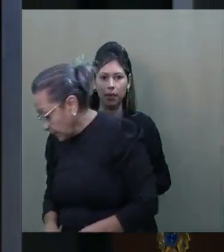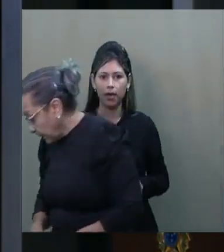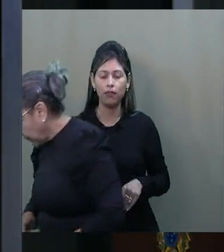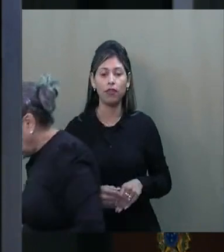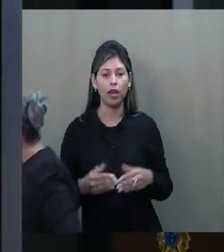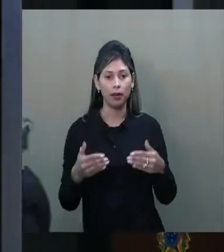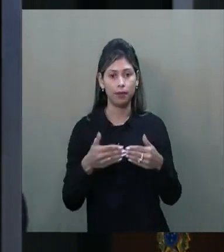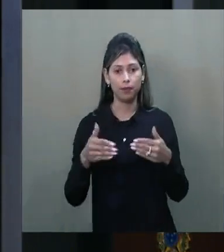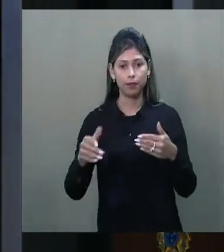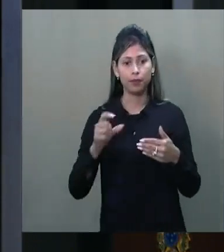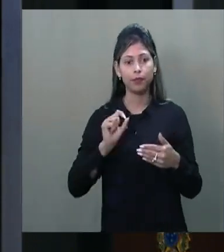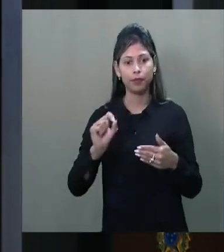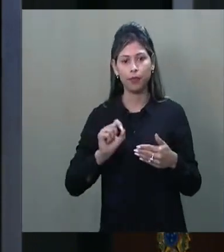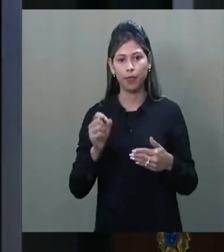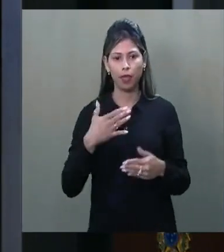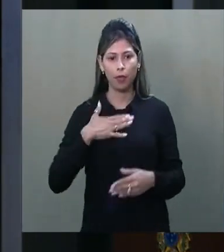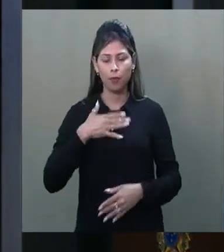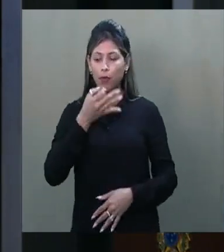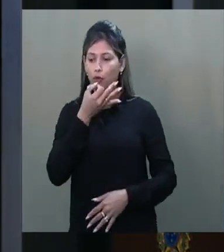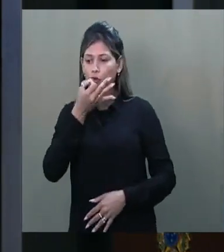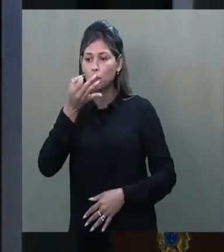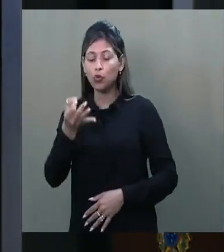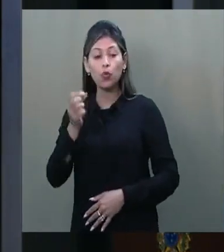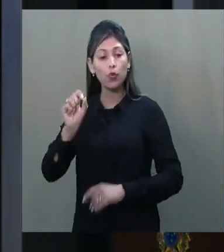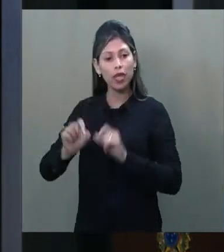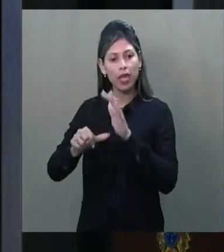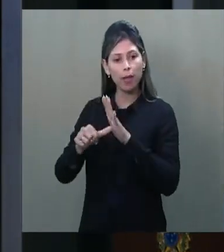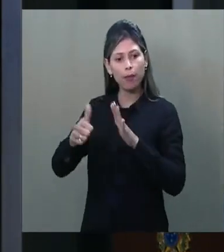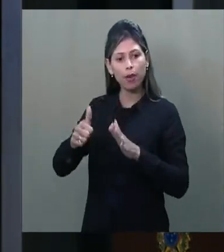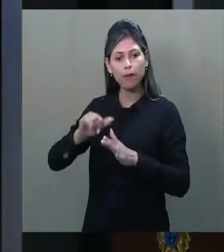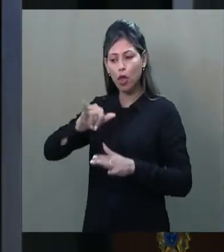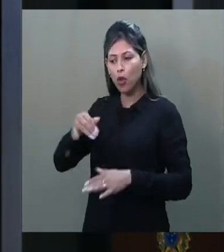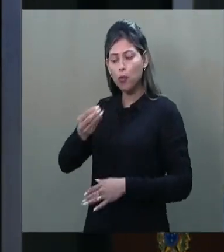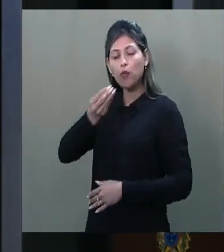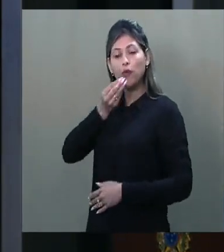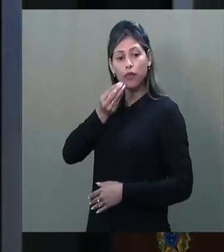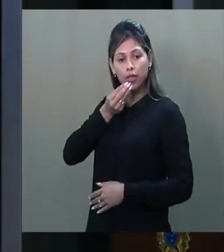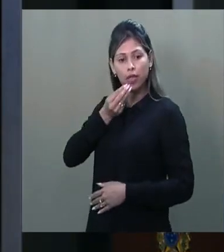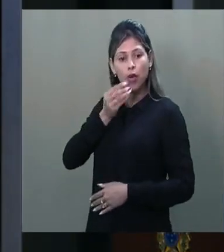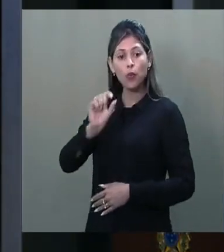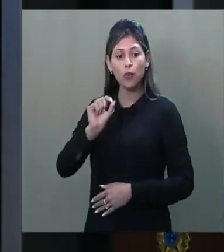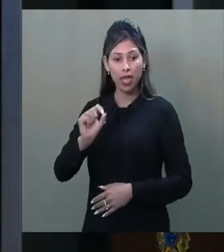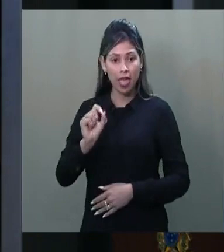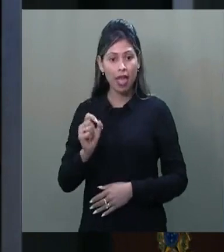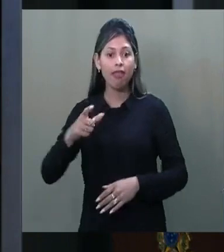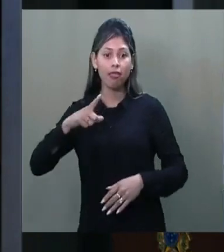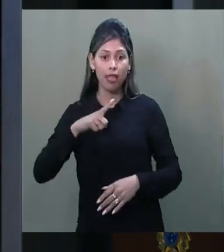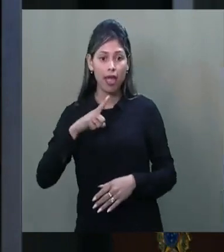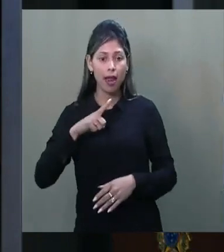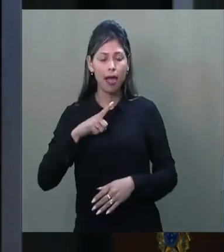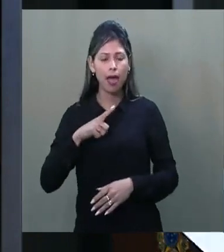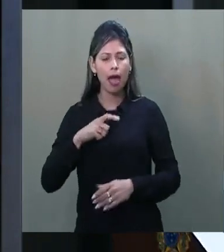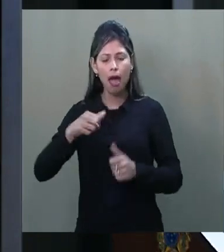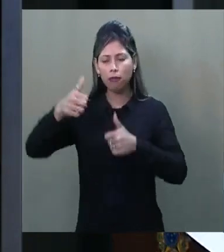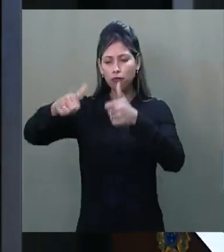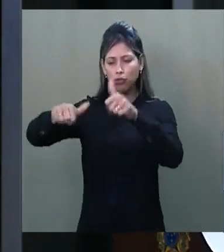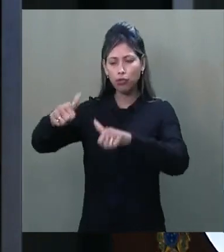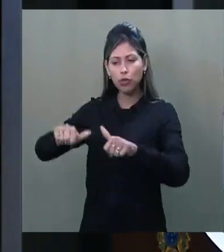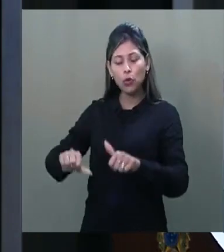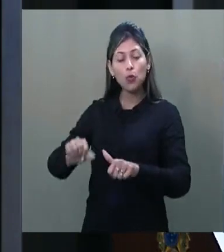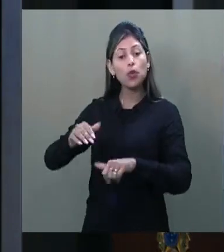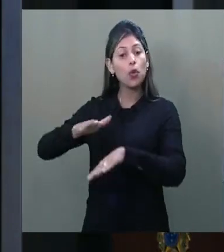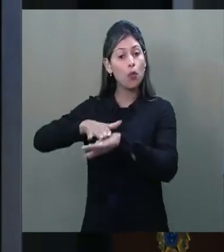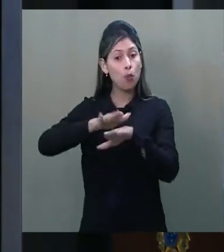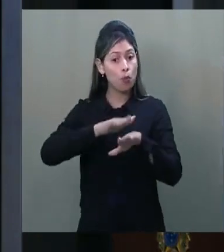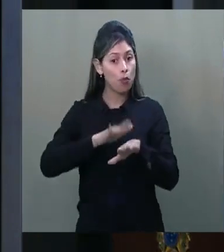no meu discurso inaugural, aproveitei para traçar um paralelo entre o momento que